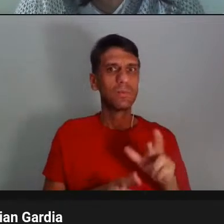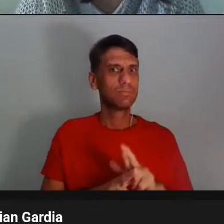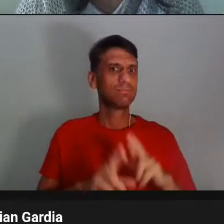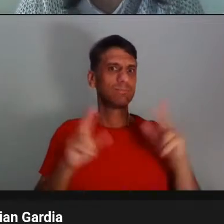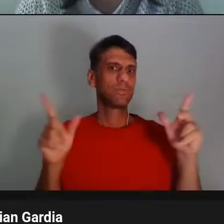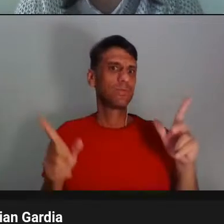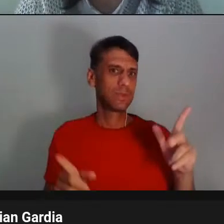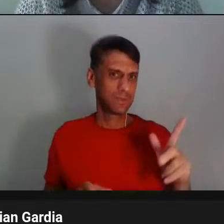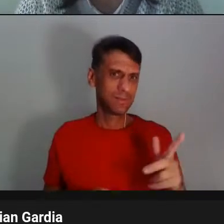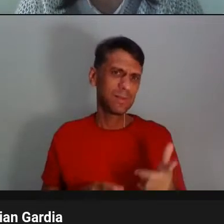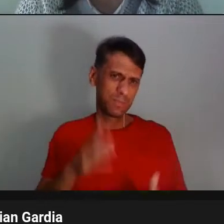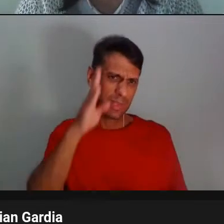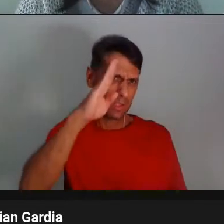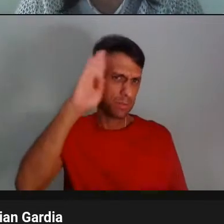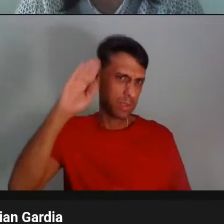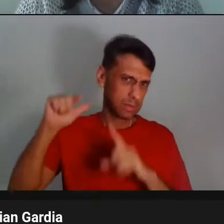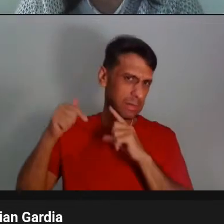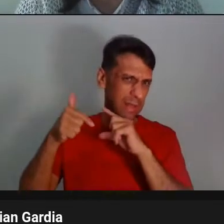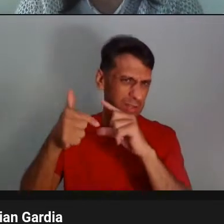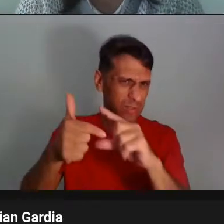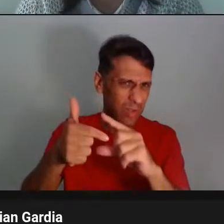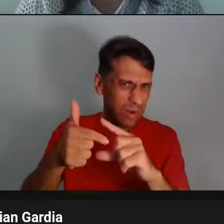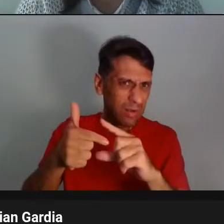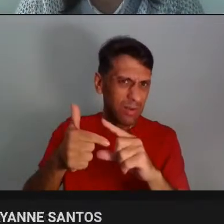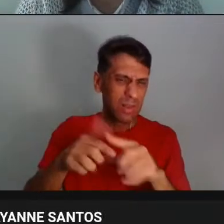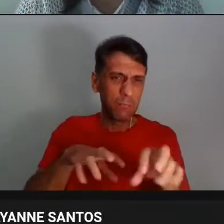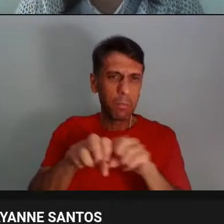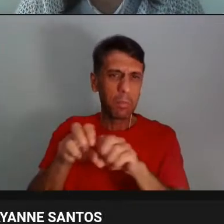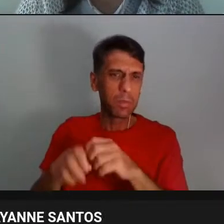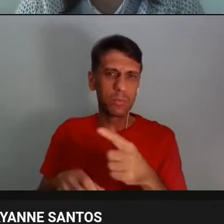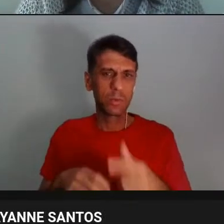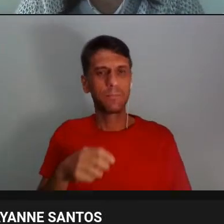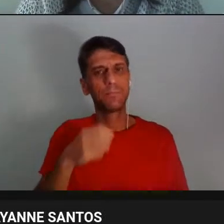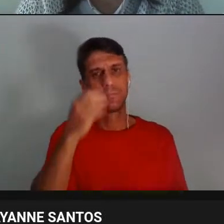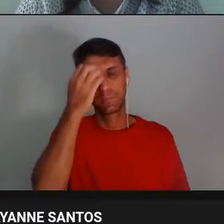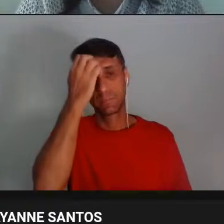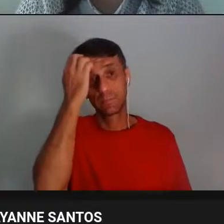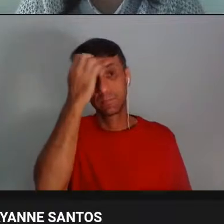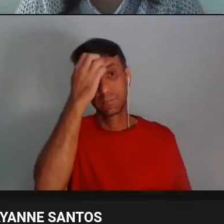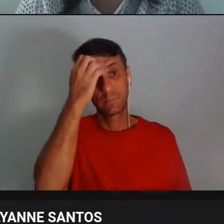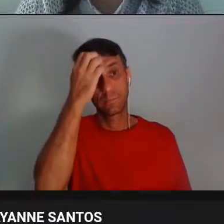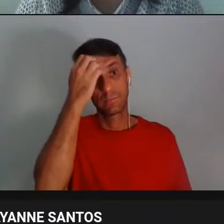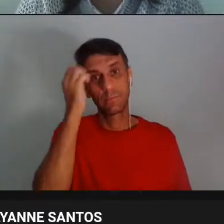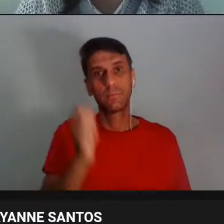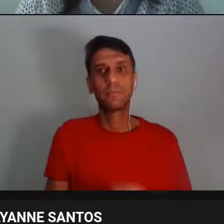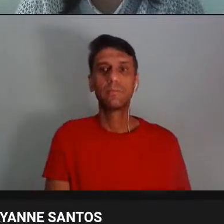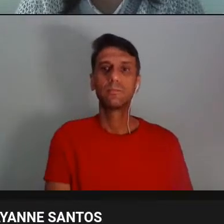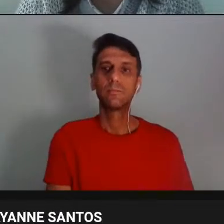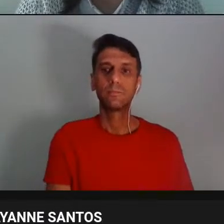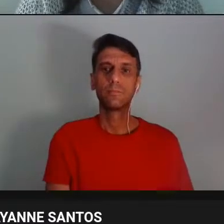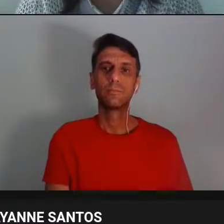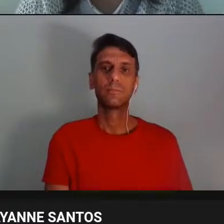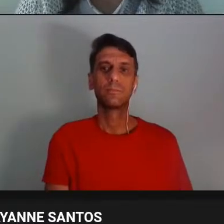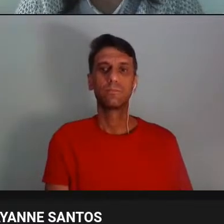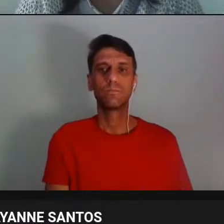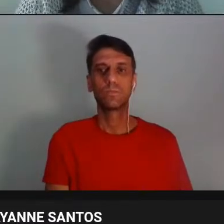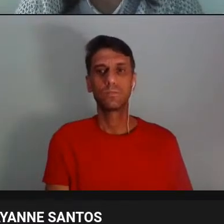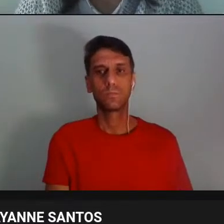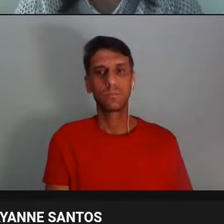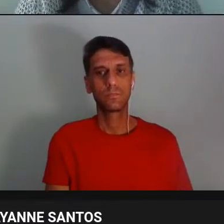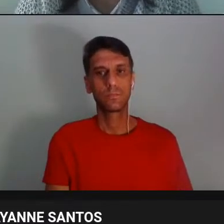da academia tradicional, né? É, e a ciência, a ciência... olha só, para mim está sendo...